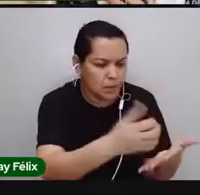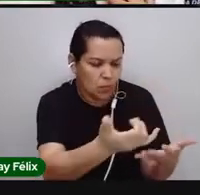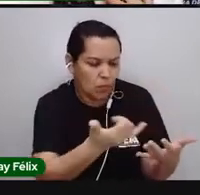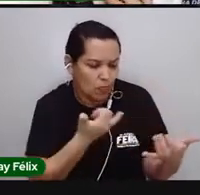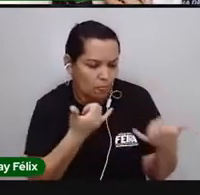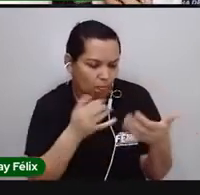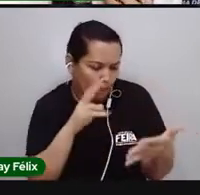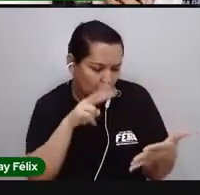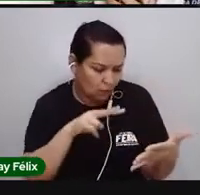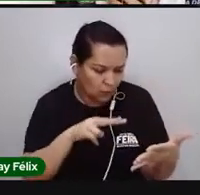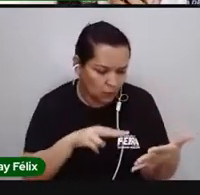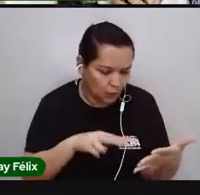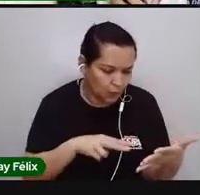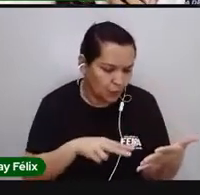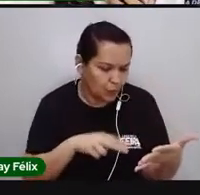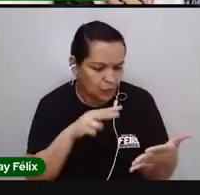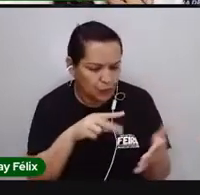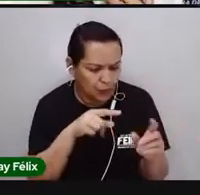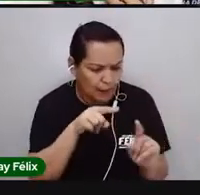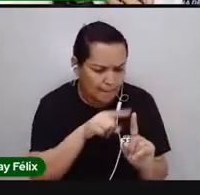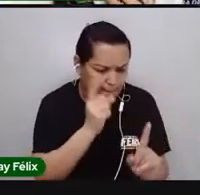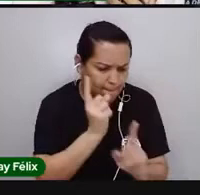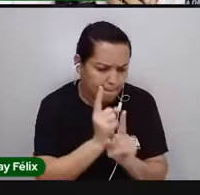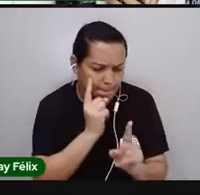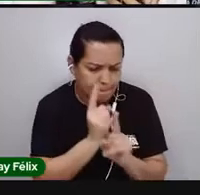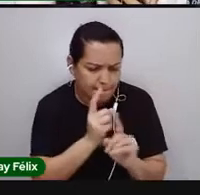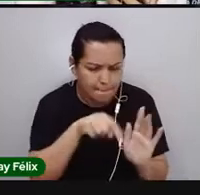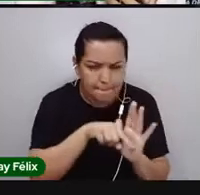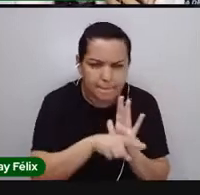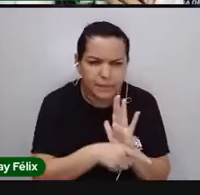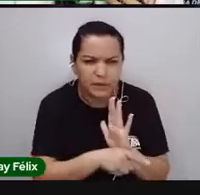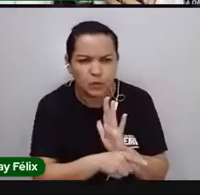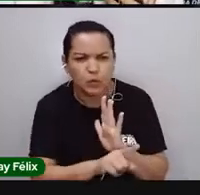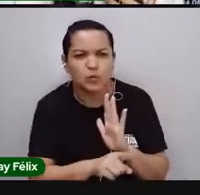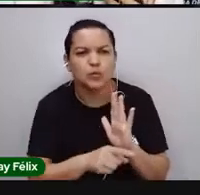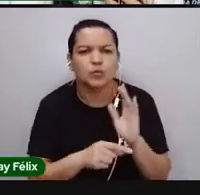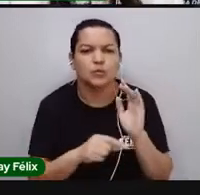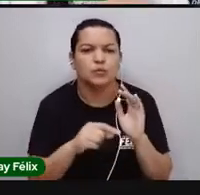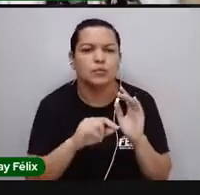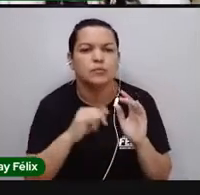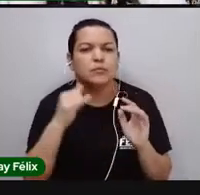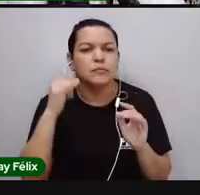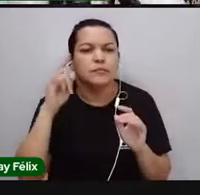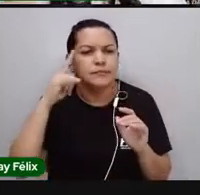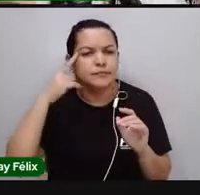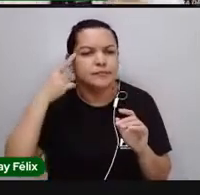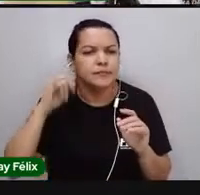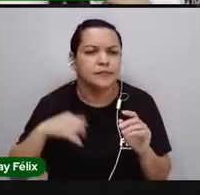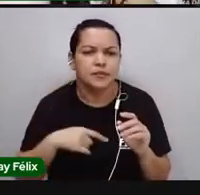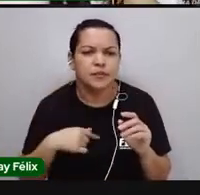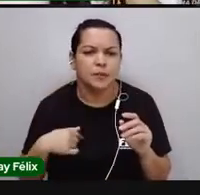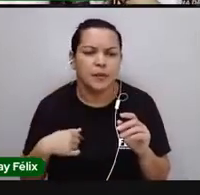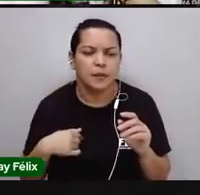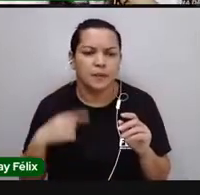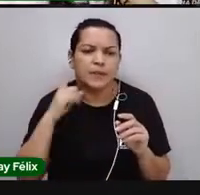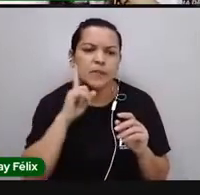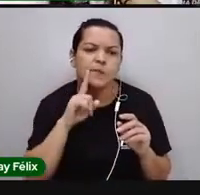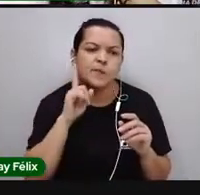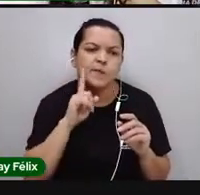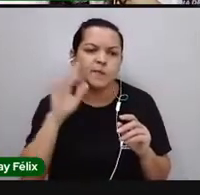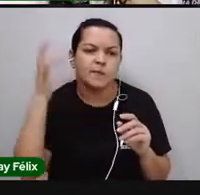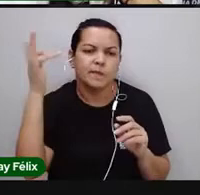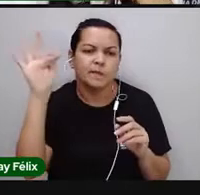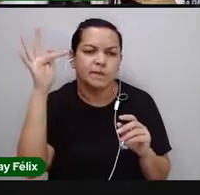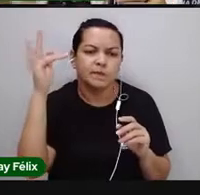do que está sendo pesquisado e estudado lá no Japão, nos Estados Unidos, na França.